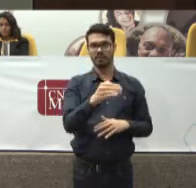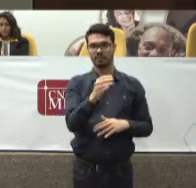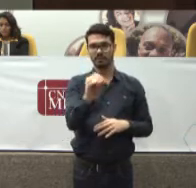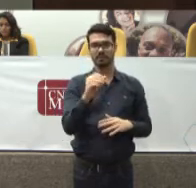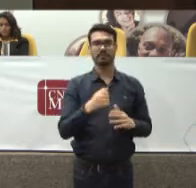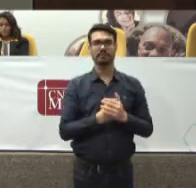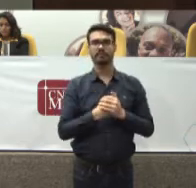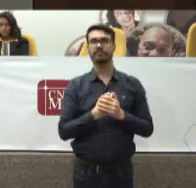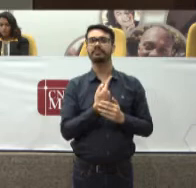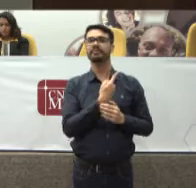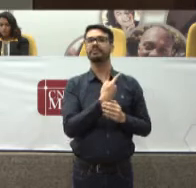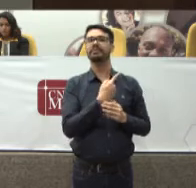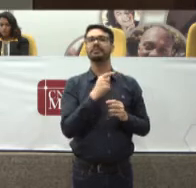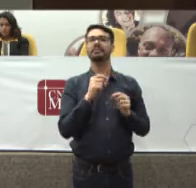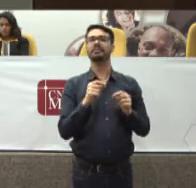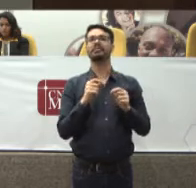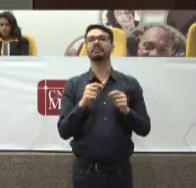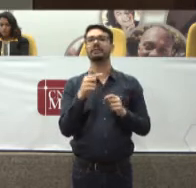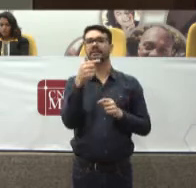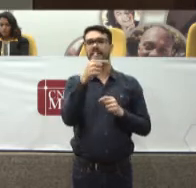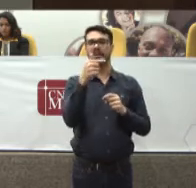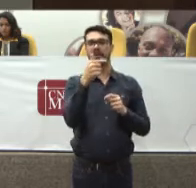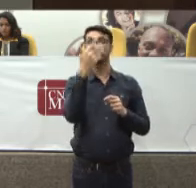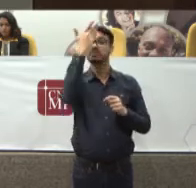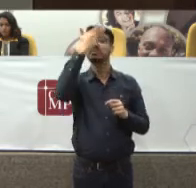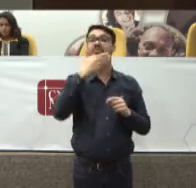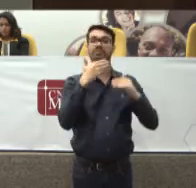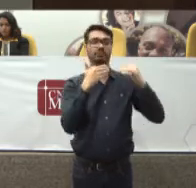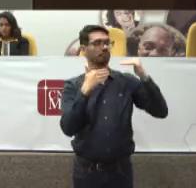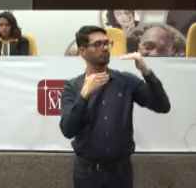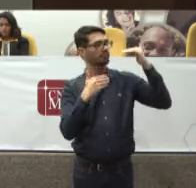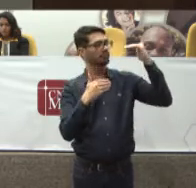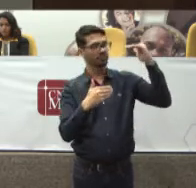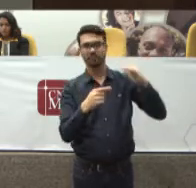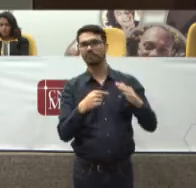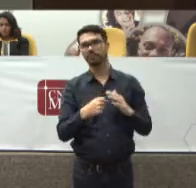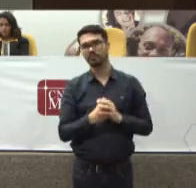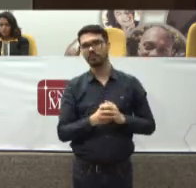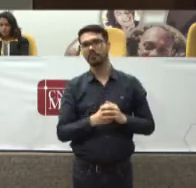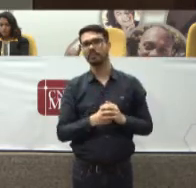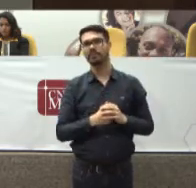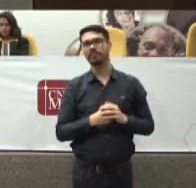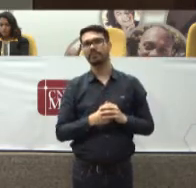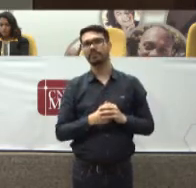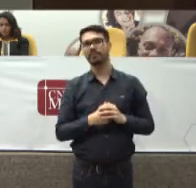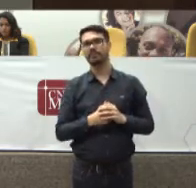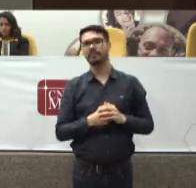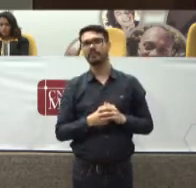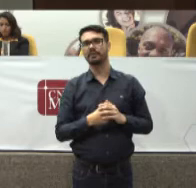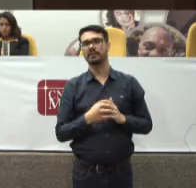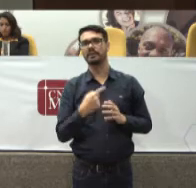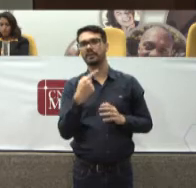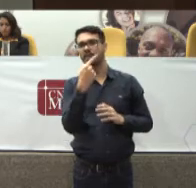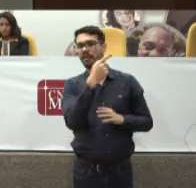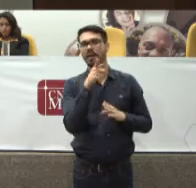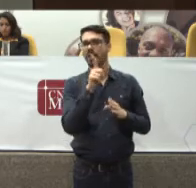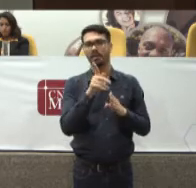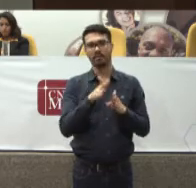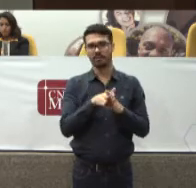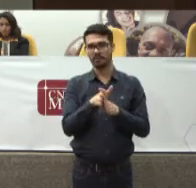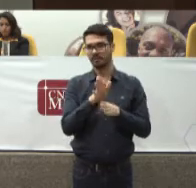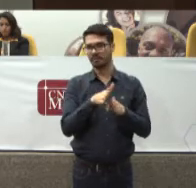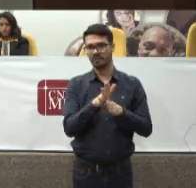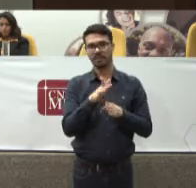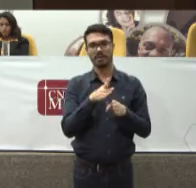Significa O sétimo nível De evidência científica Ou seja Isso não é Prescrição médica É um artigo